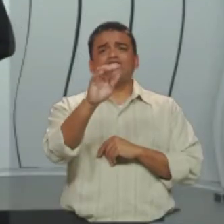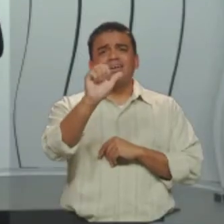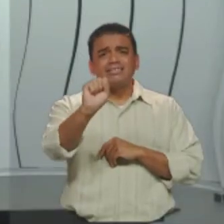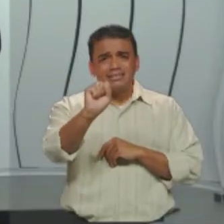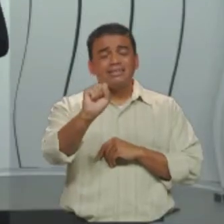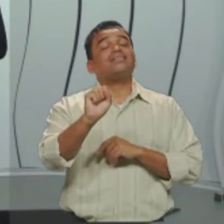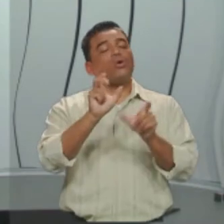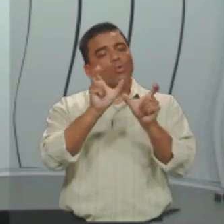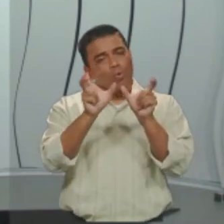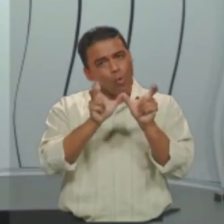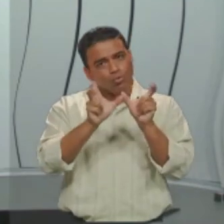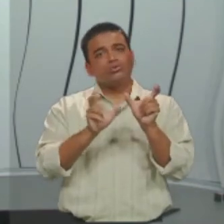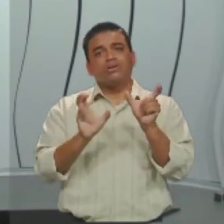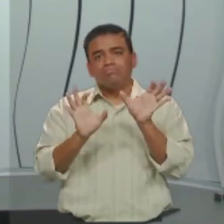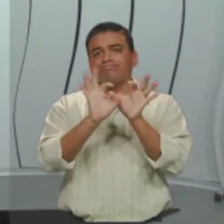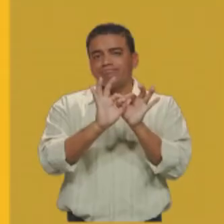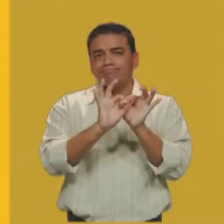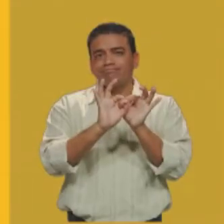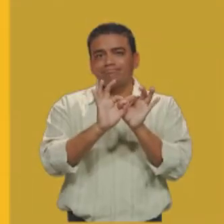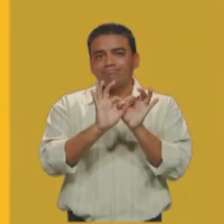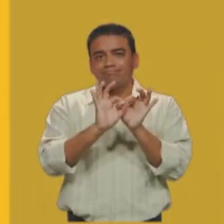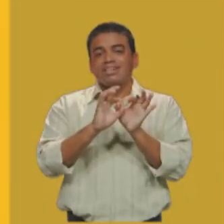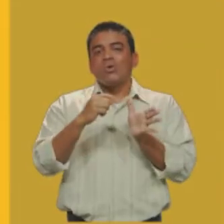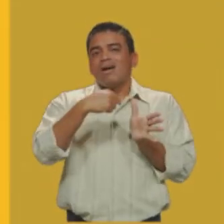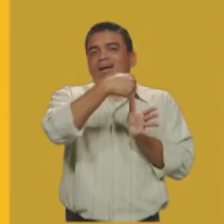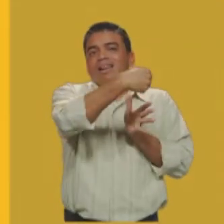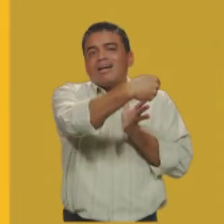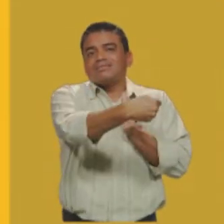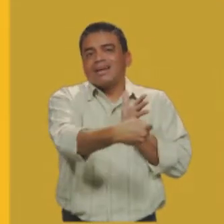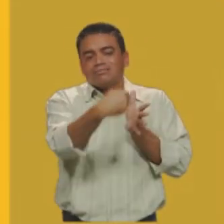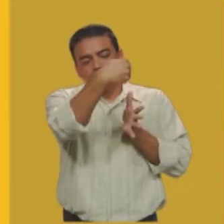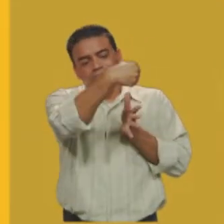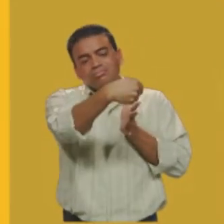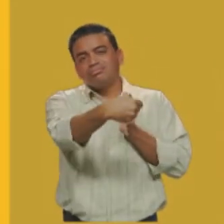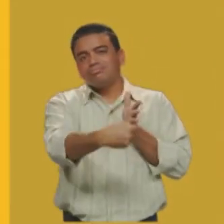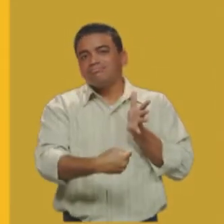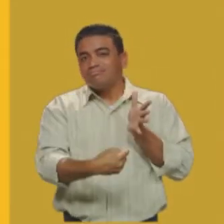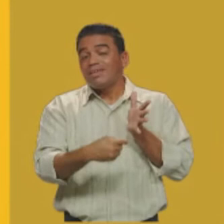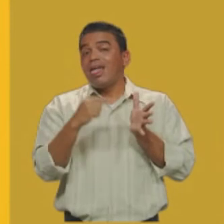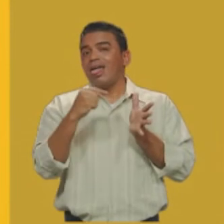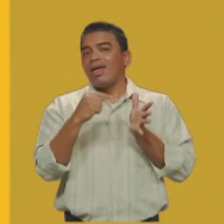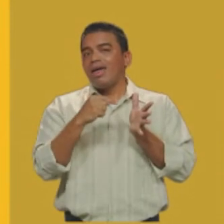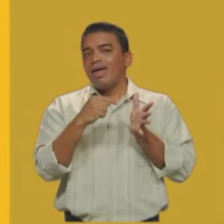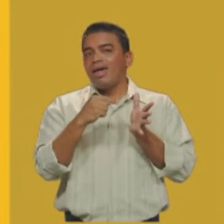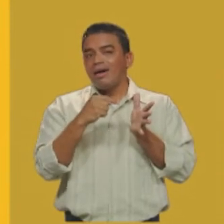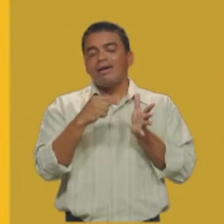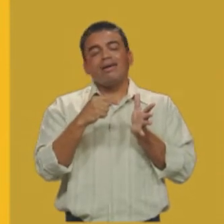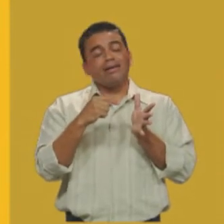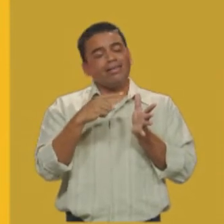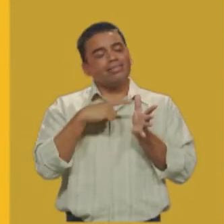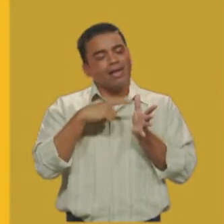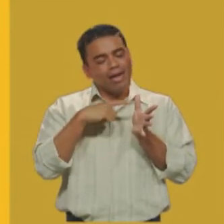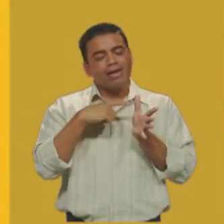esqueçam. Então, classificação das orações coordenadas sintéticas. Elas, existe uma